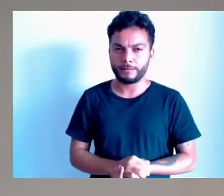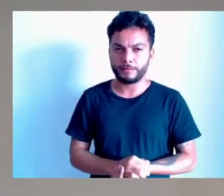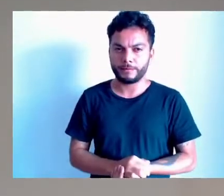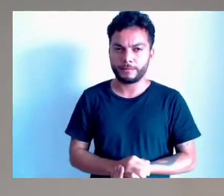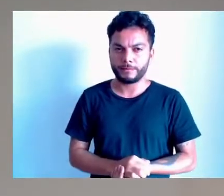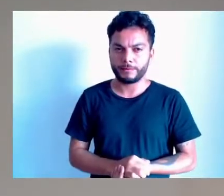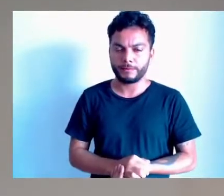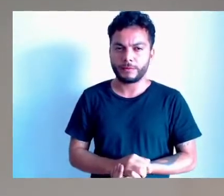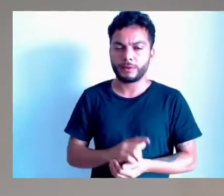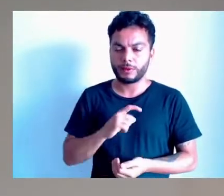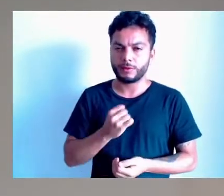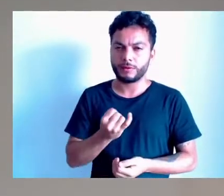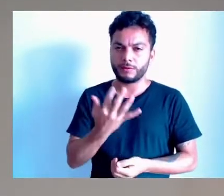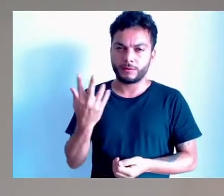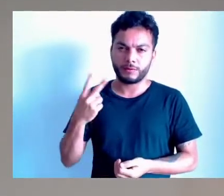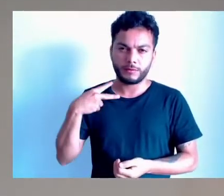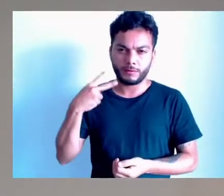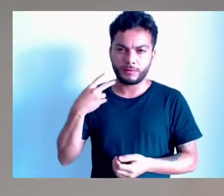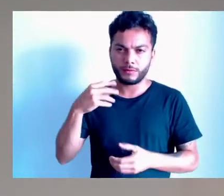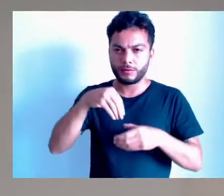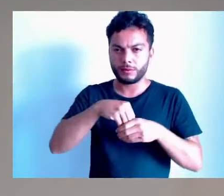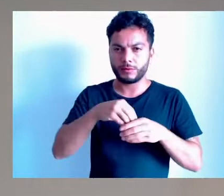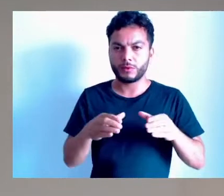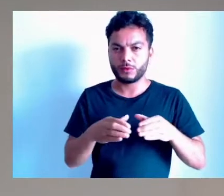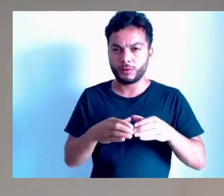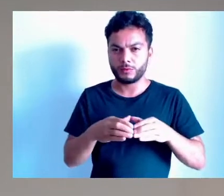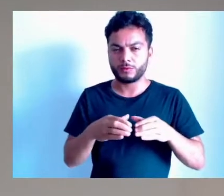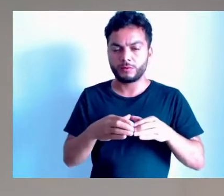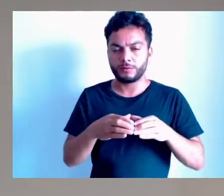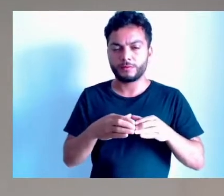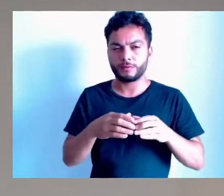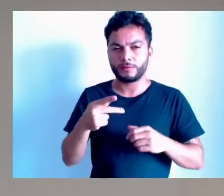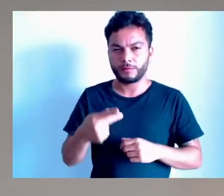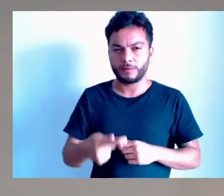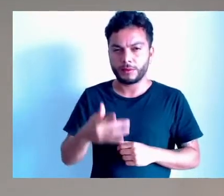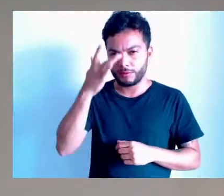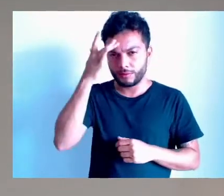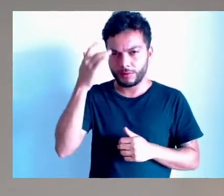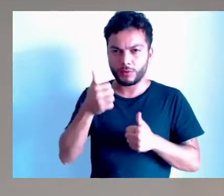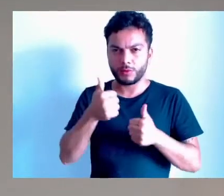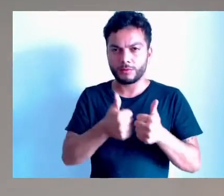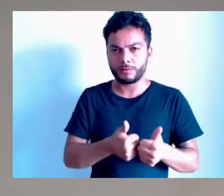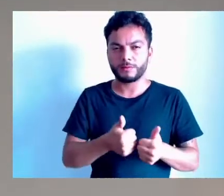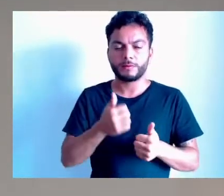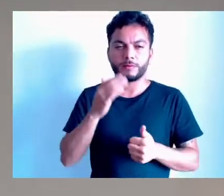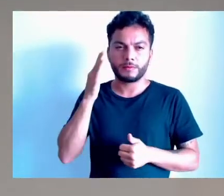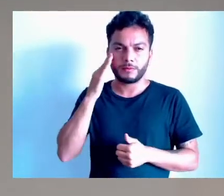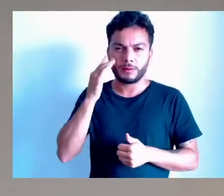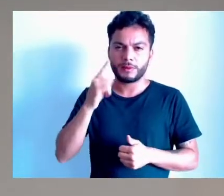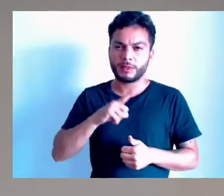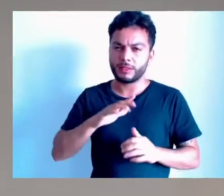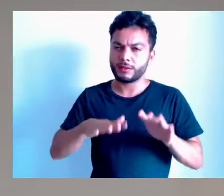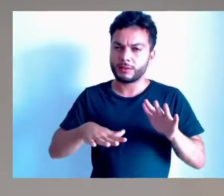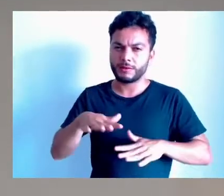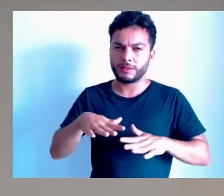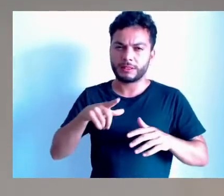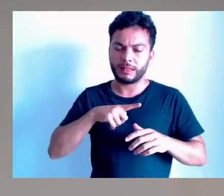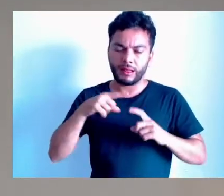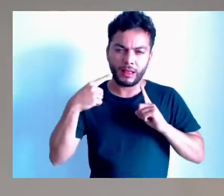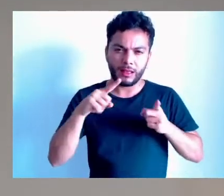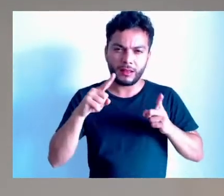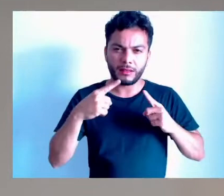vários vereadores fazem parte do grupo da ANSEB, aqui do centro, e quem acompanha ali, vem se quando a gente sofre umas críticas pesadas, umas alfinetadas,